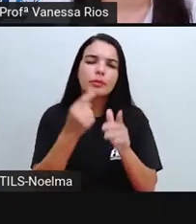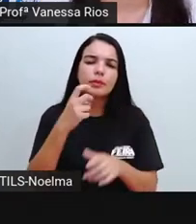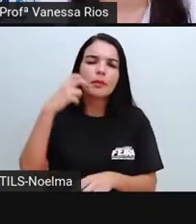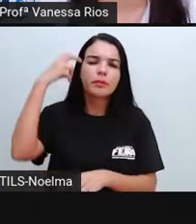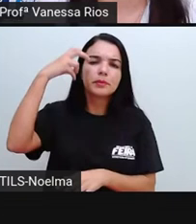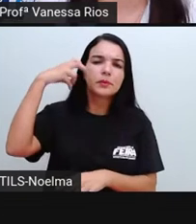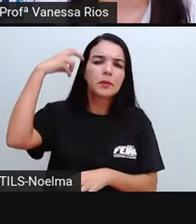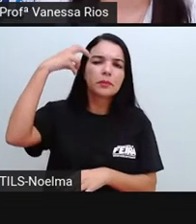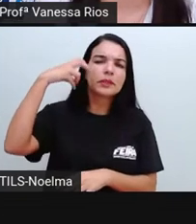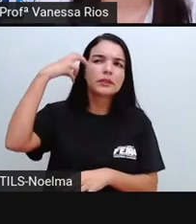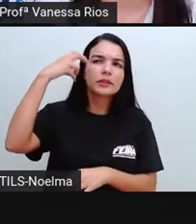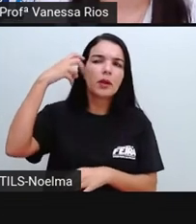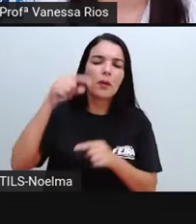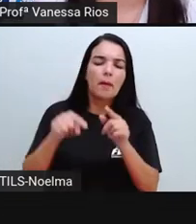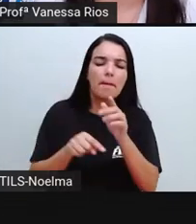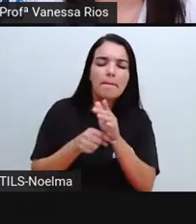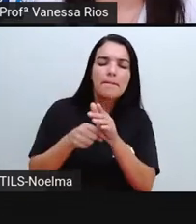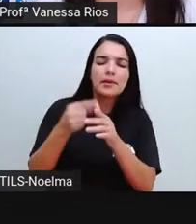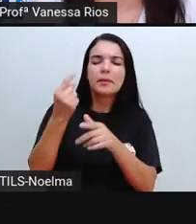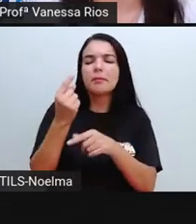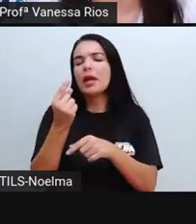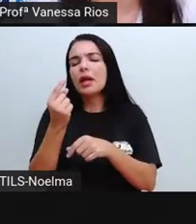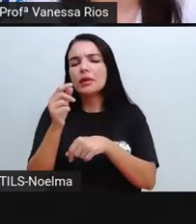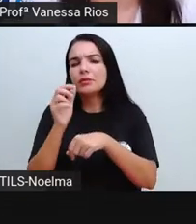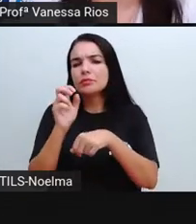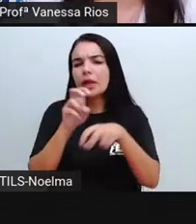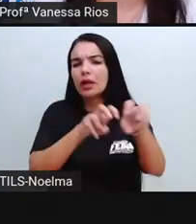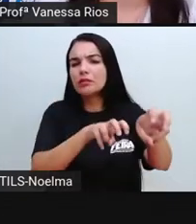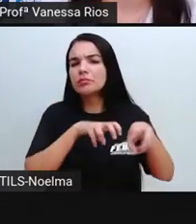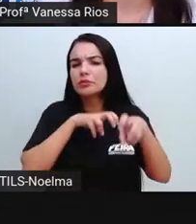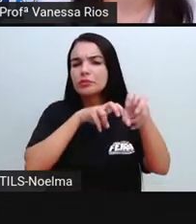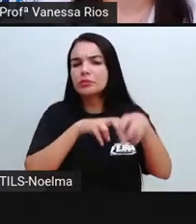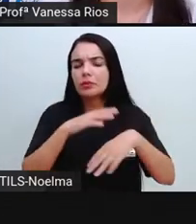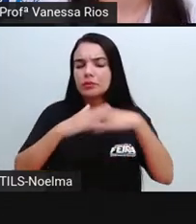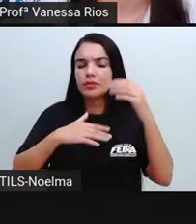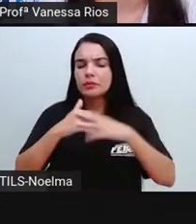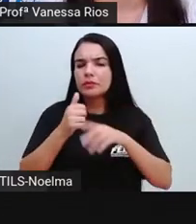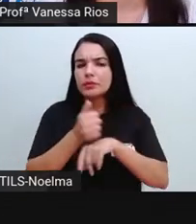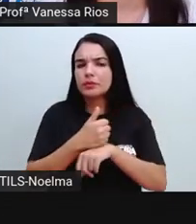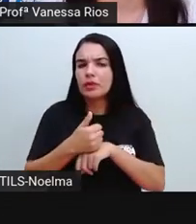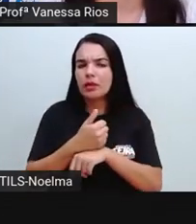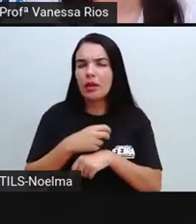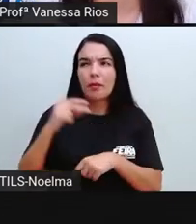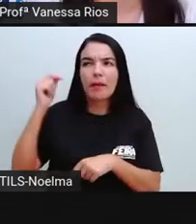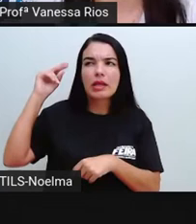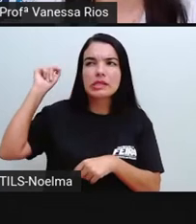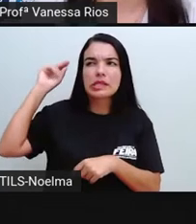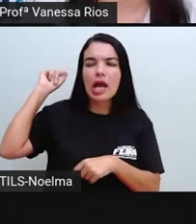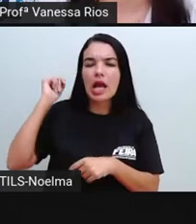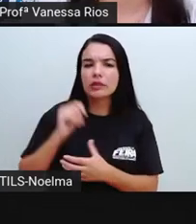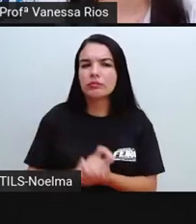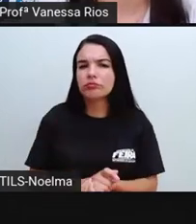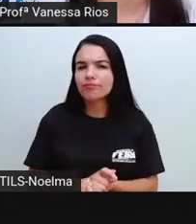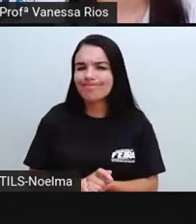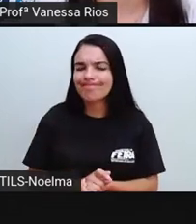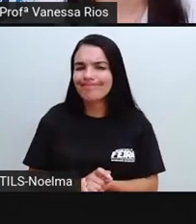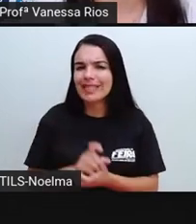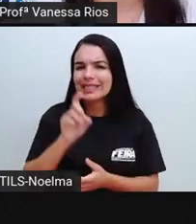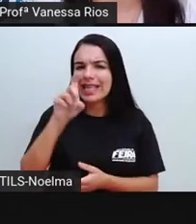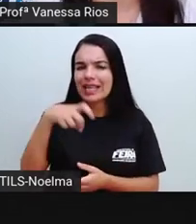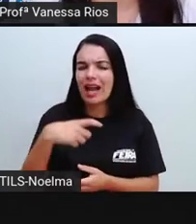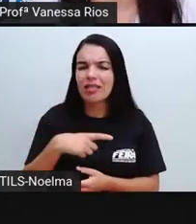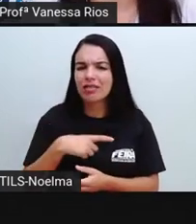Será que eles tinham as mesmas preocupações, as mesmas limitações, as mesmas dificuldades que os